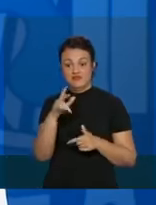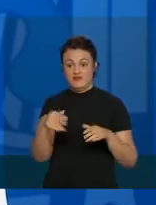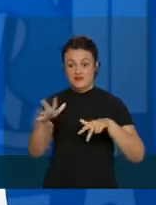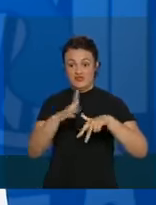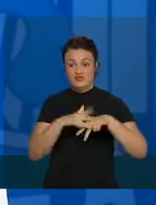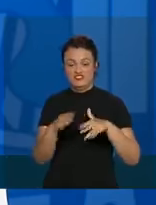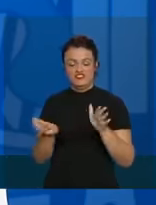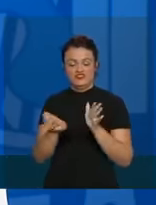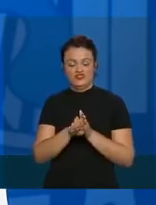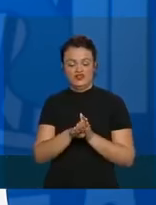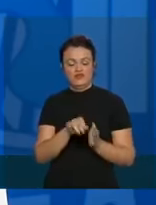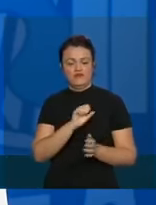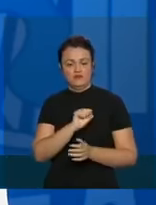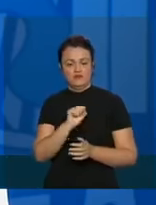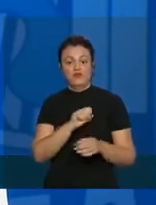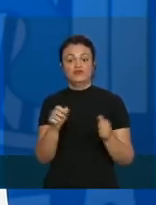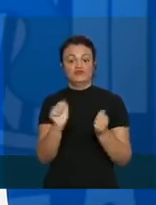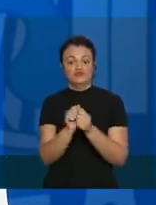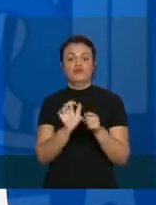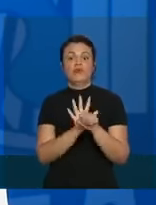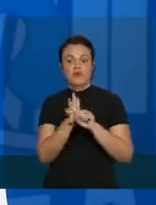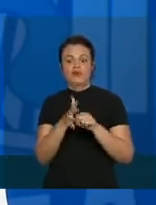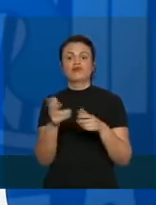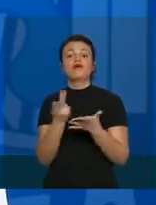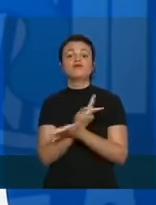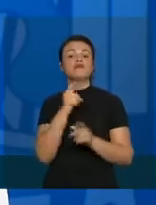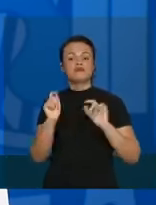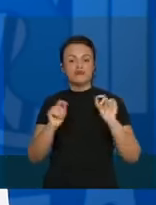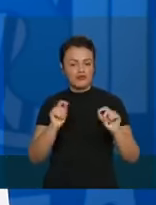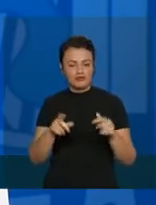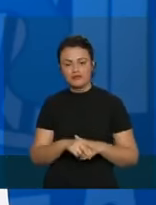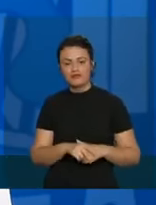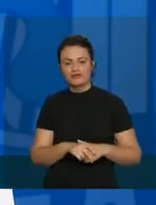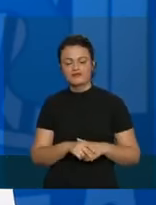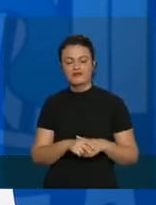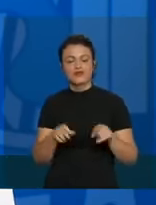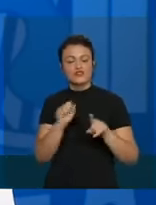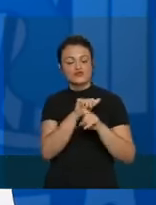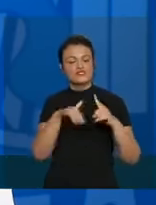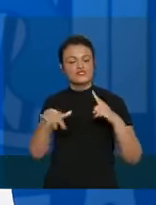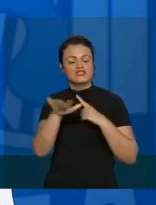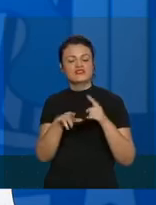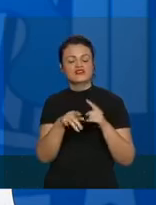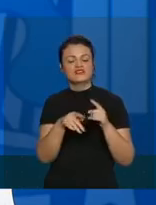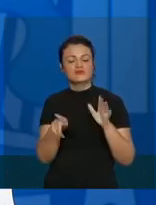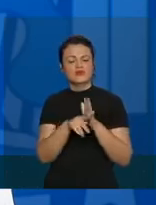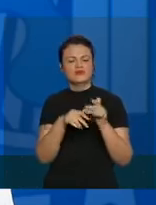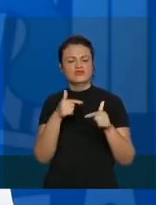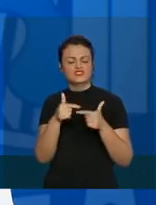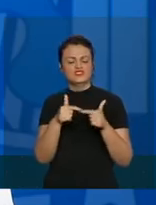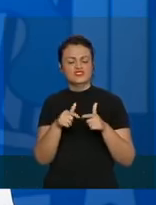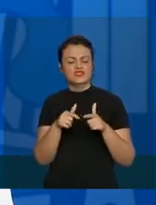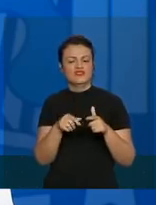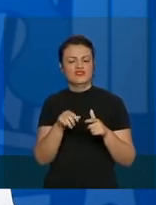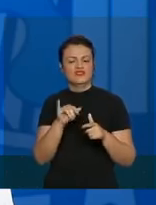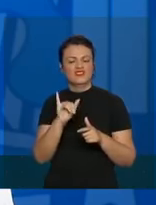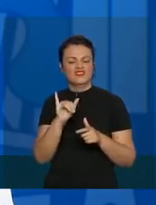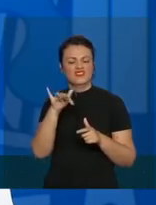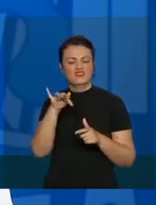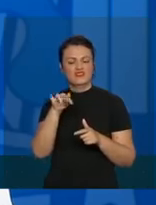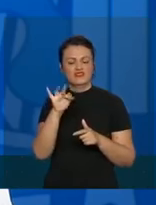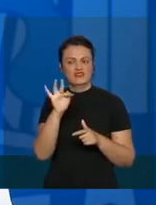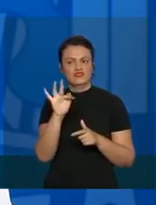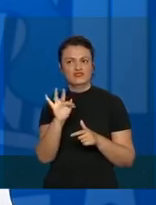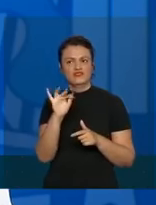com essa arritmia e coronavírus, o que acontece? Sociedade Brasileira de Infectologia, que é o pessoal que mexe com